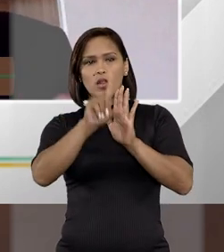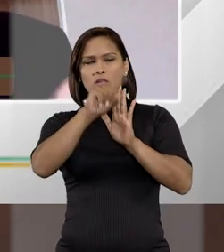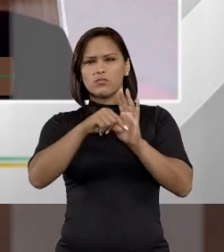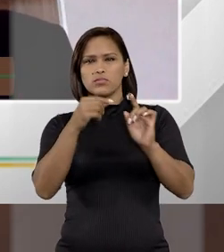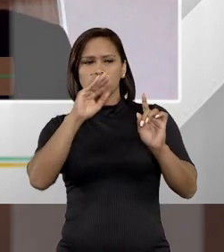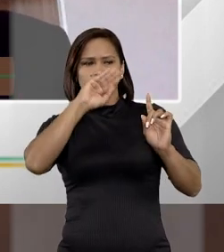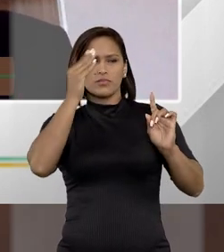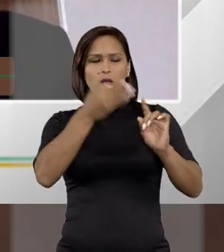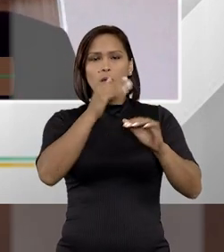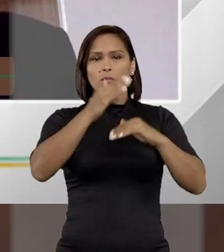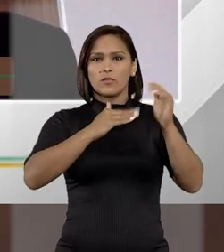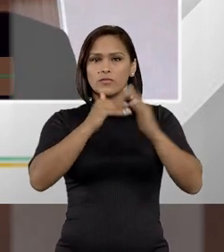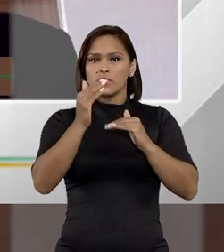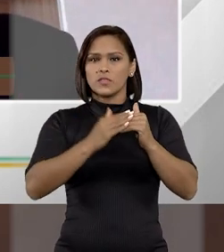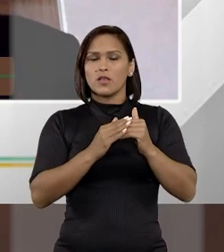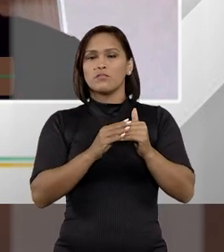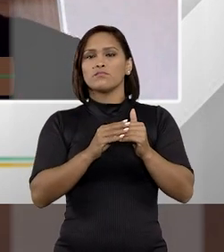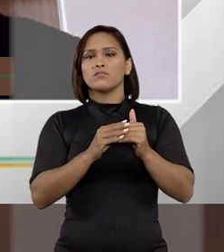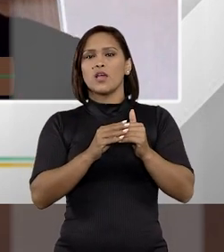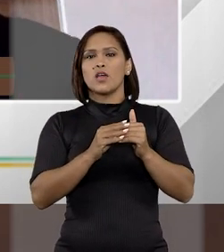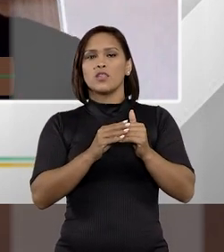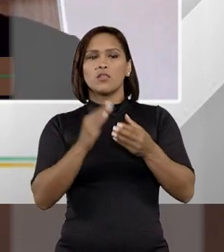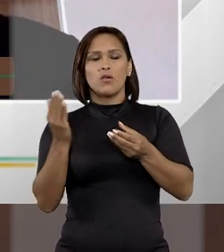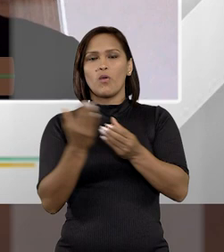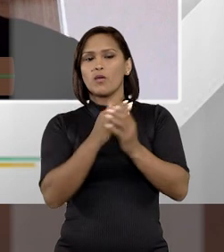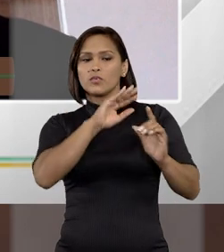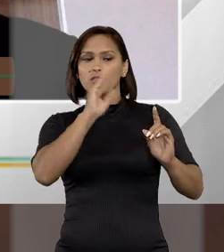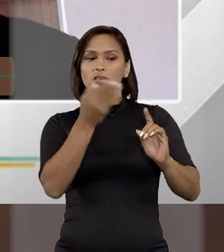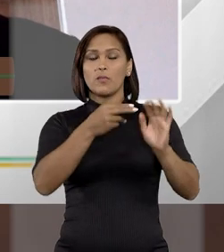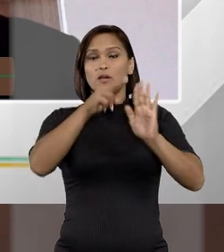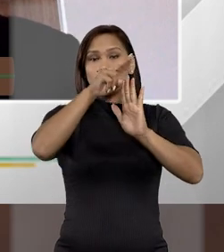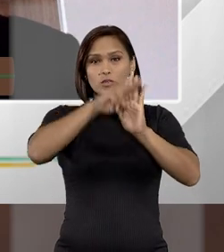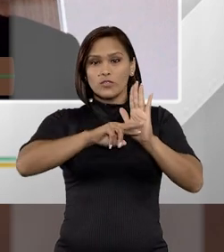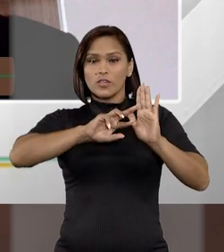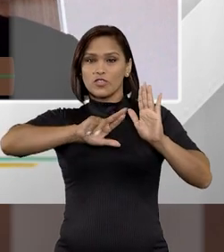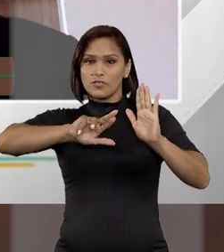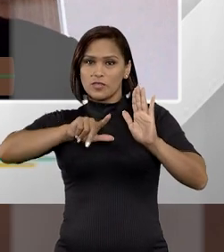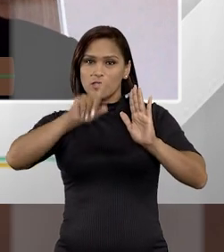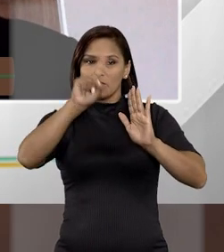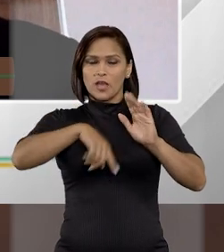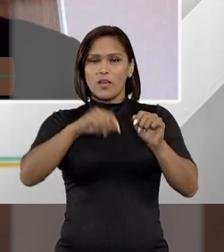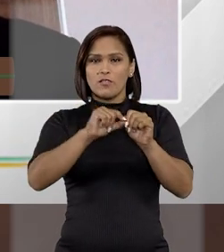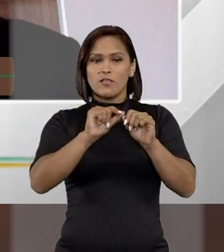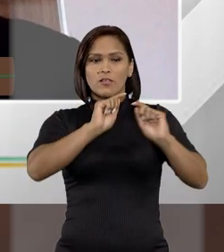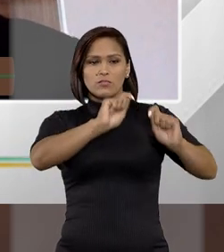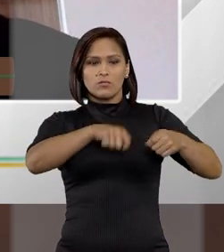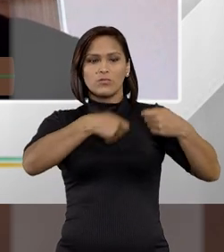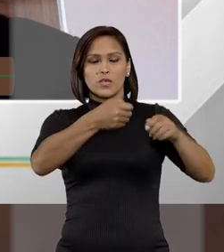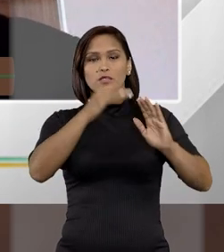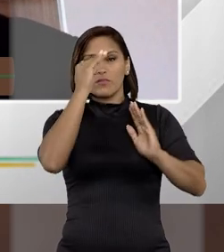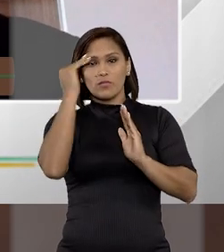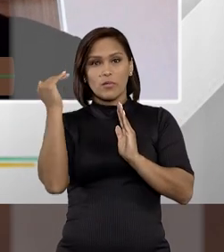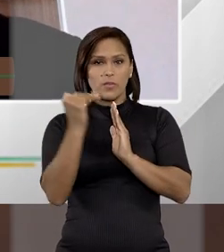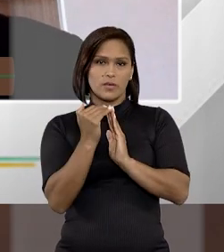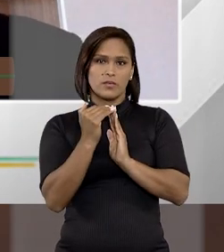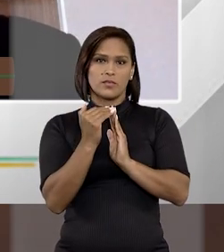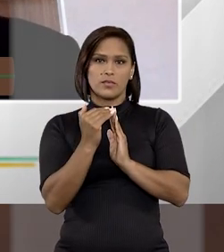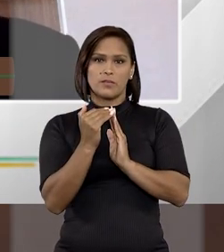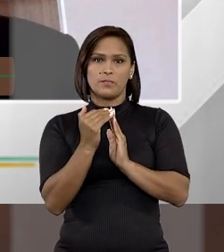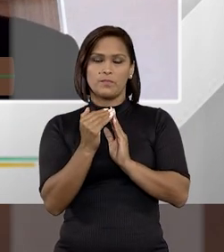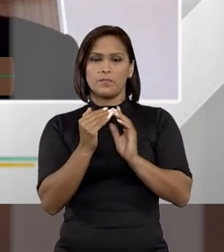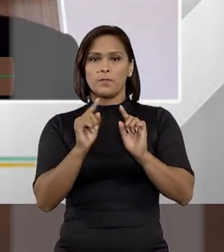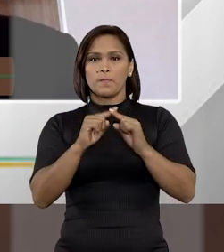no exercício da sua profissão. Na verdade, não é citação, mas sim uma notificação para que seja realizada uma defesa obrigatória.